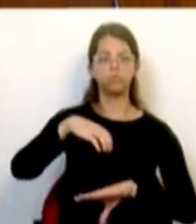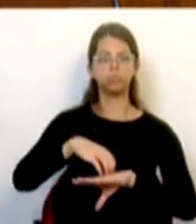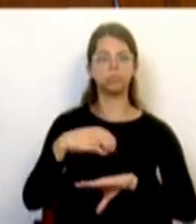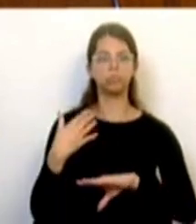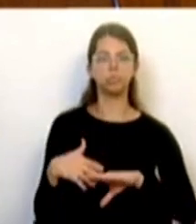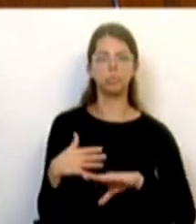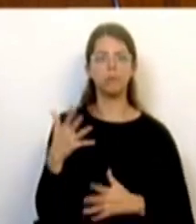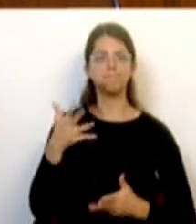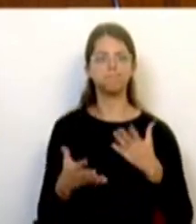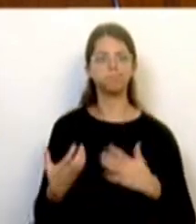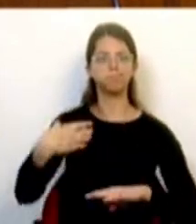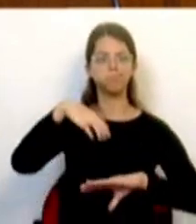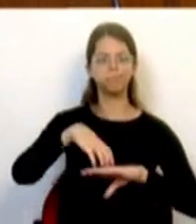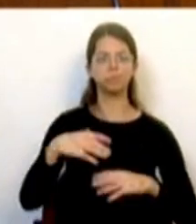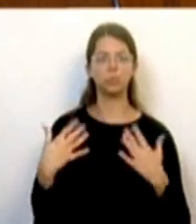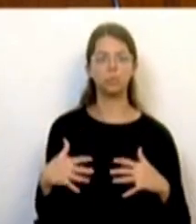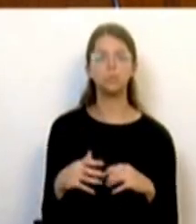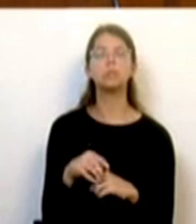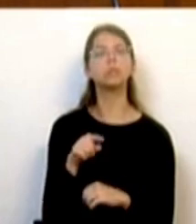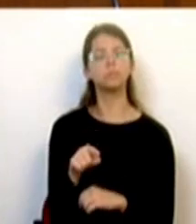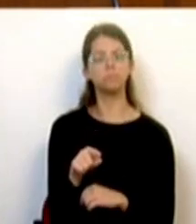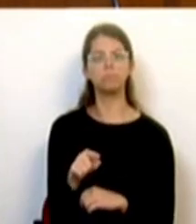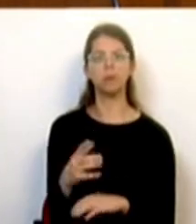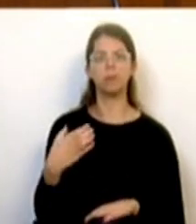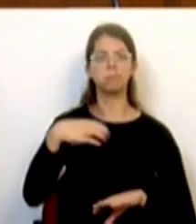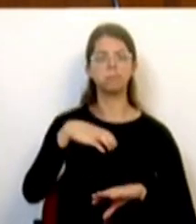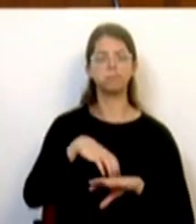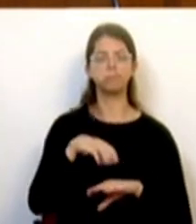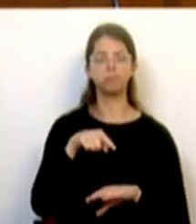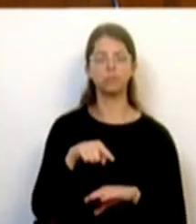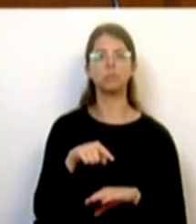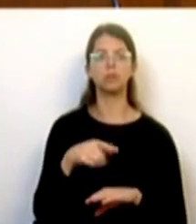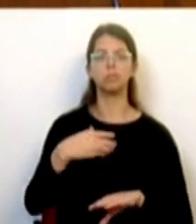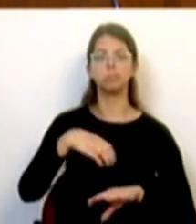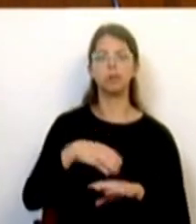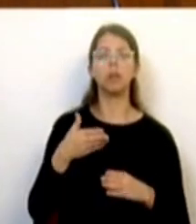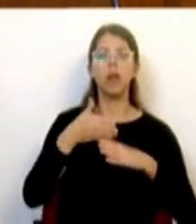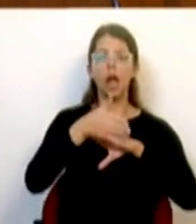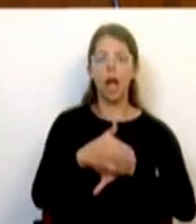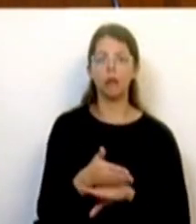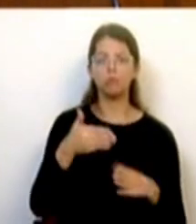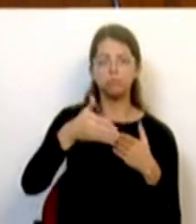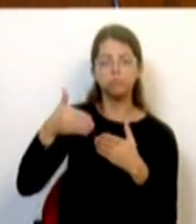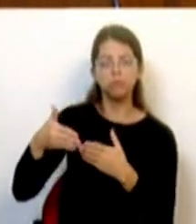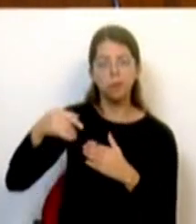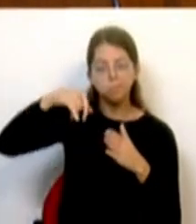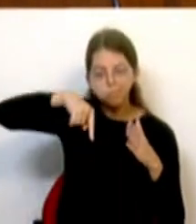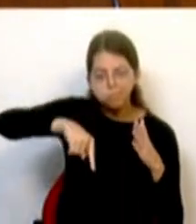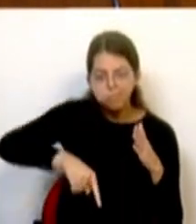implantação industrial concentrada, que tem o maior porto de águas profundas, que